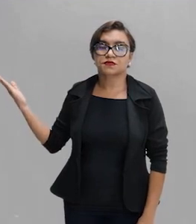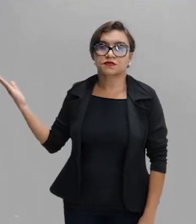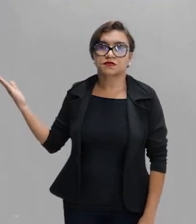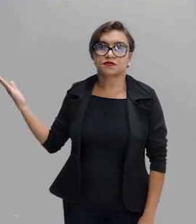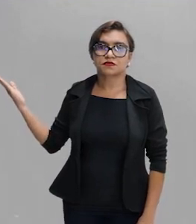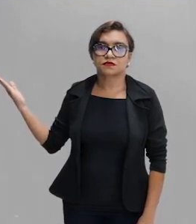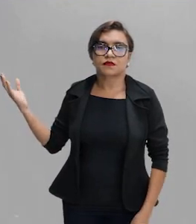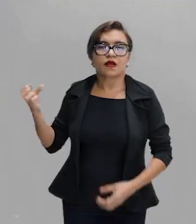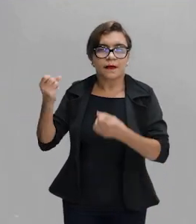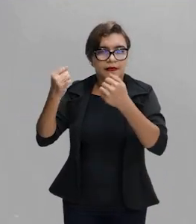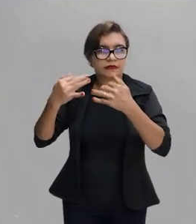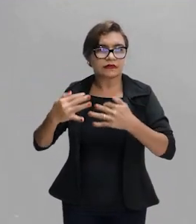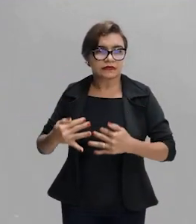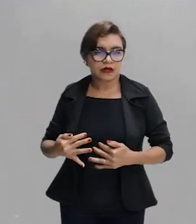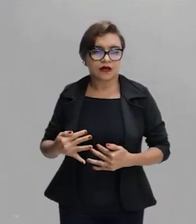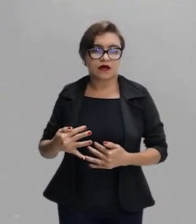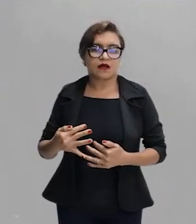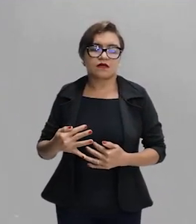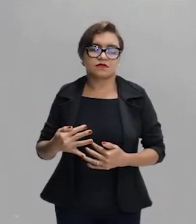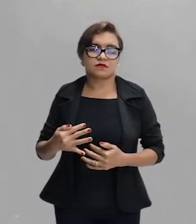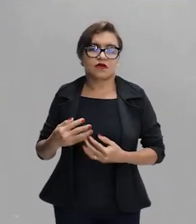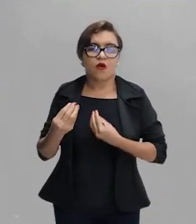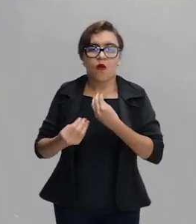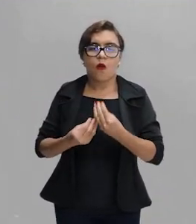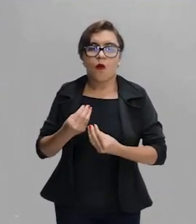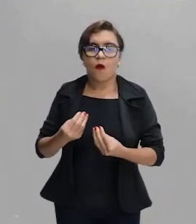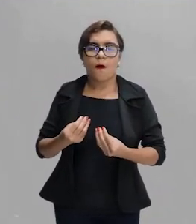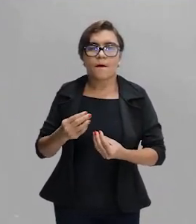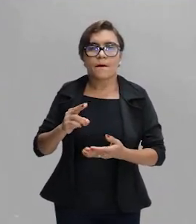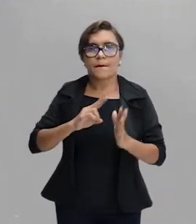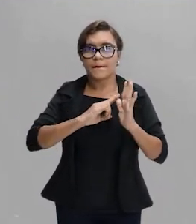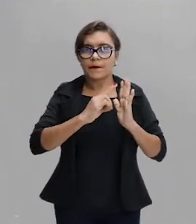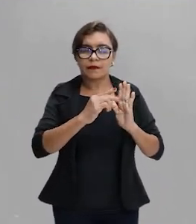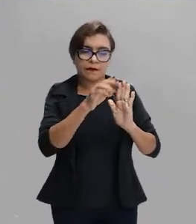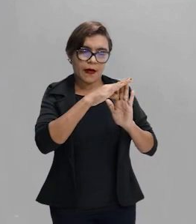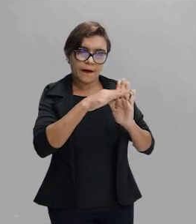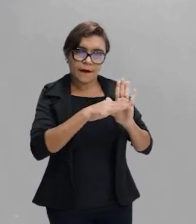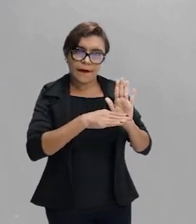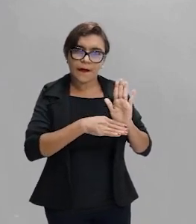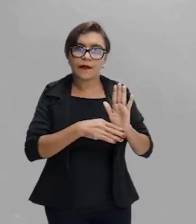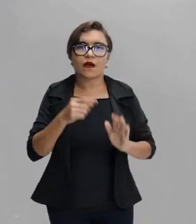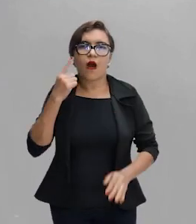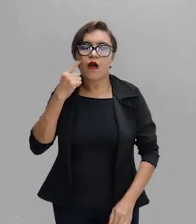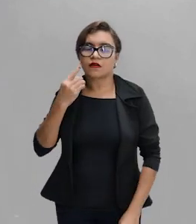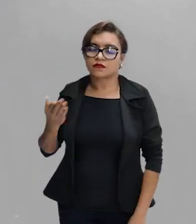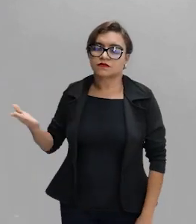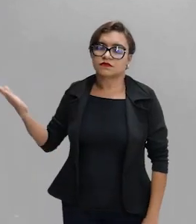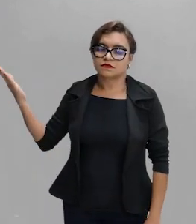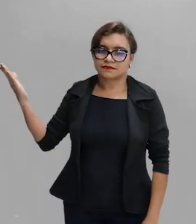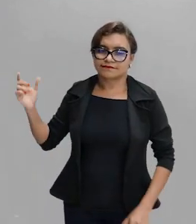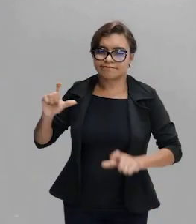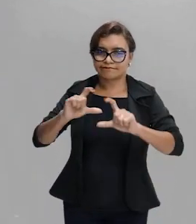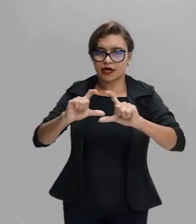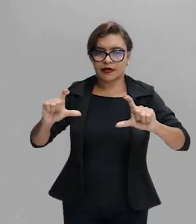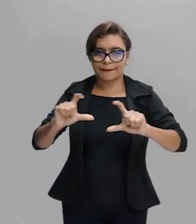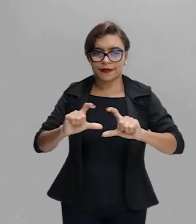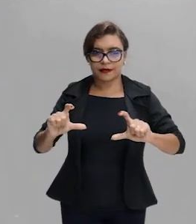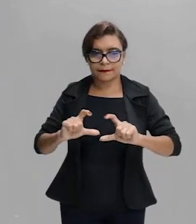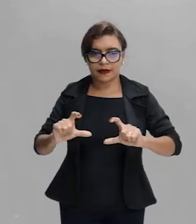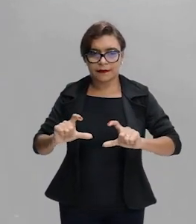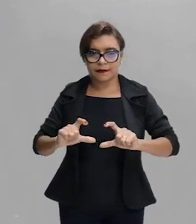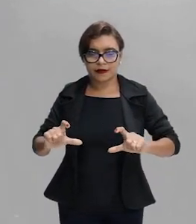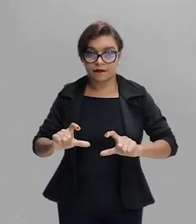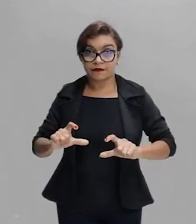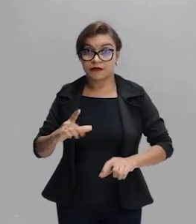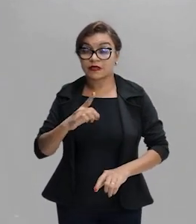né? Quer dizer o d1 vai ser i1 mais r1 e d2 vai ser i2 mais r2 né? Quando faz essa substituição nós vamos encontrar que